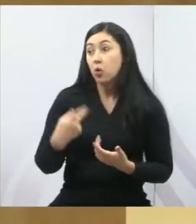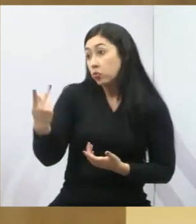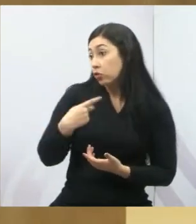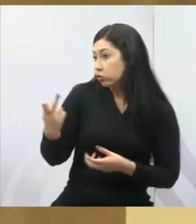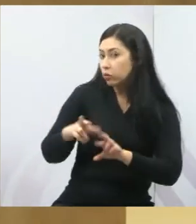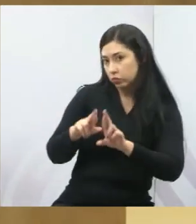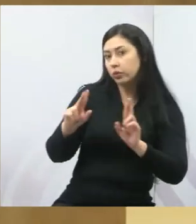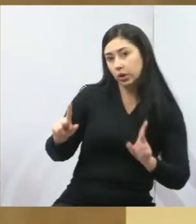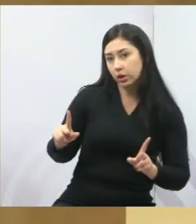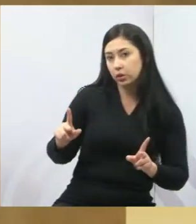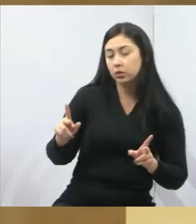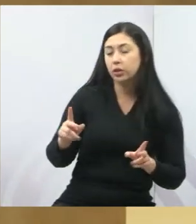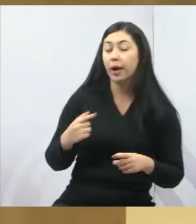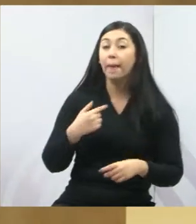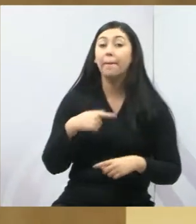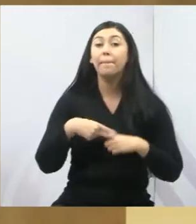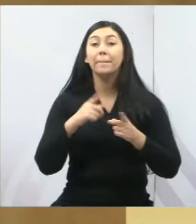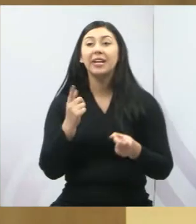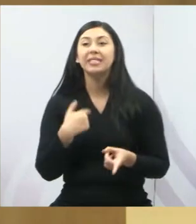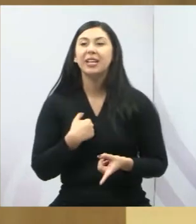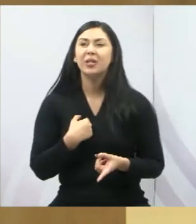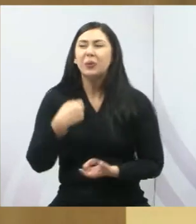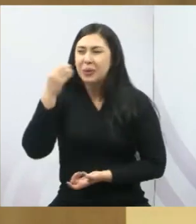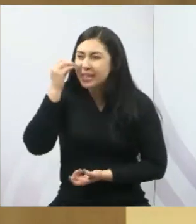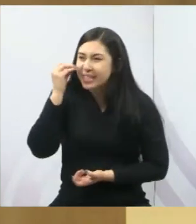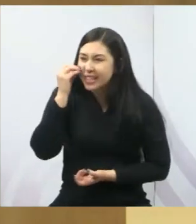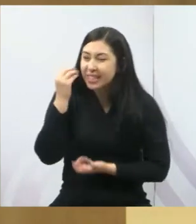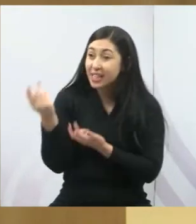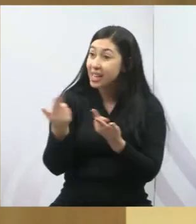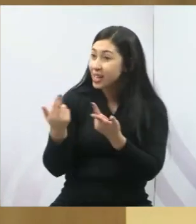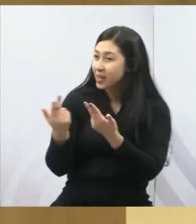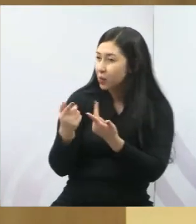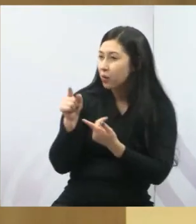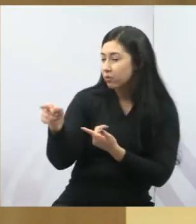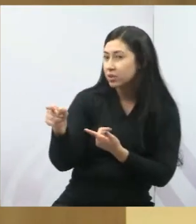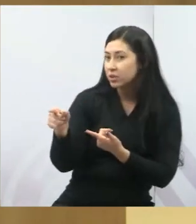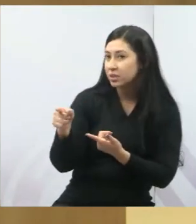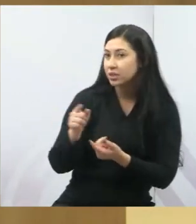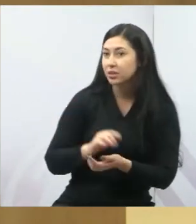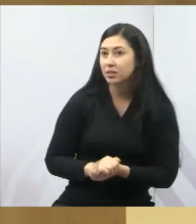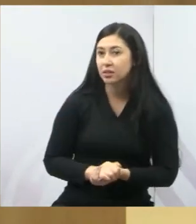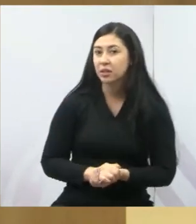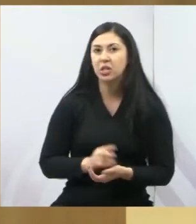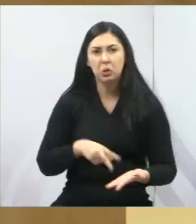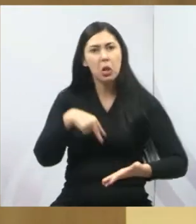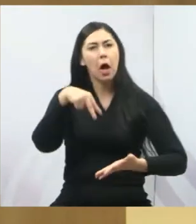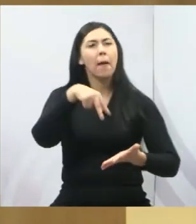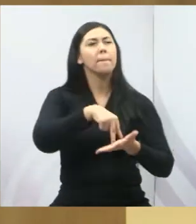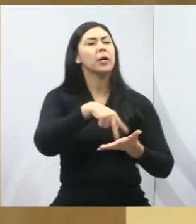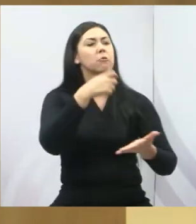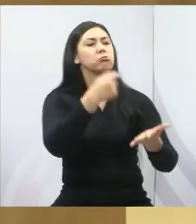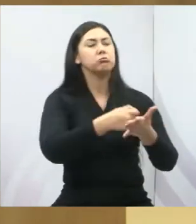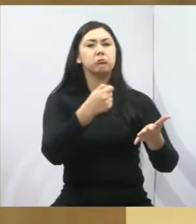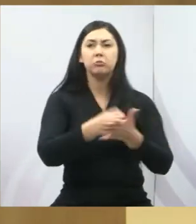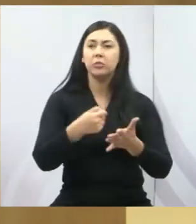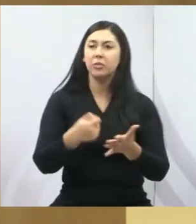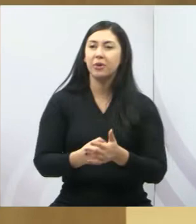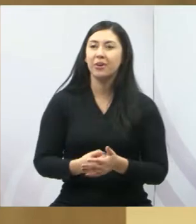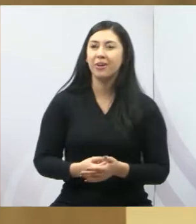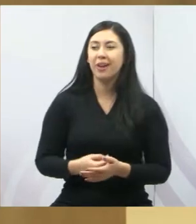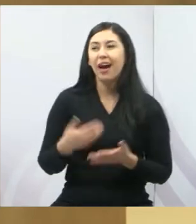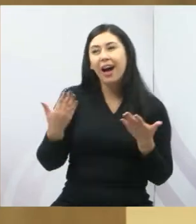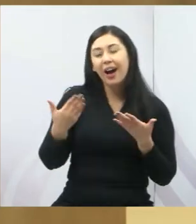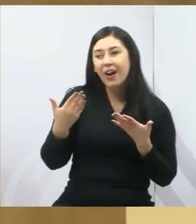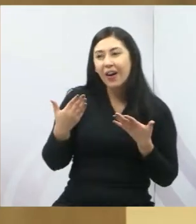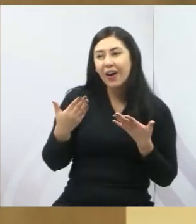diferentes, mas eu tento fazer o que o senhor fez na legislatura passada, né? De subir aqui, de cobrar. Esse ano o senhor ficou um pouco